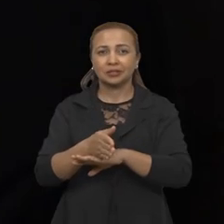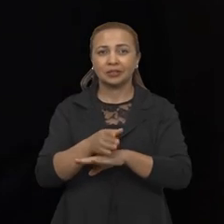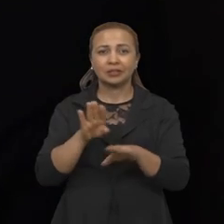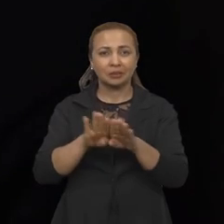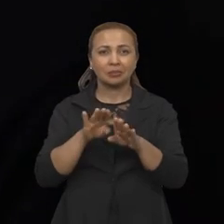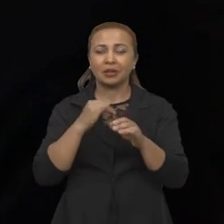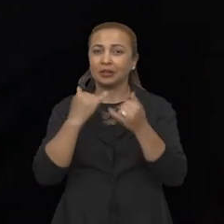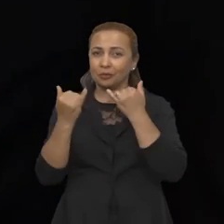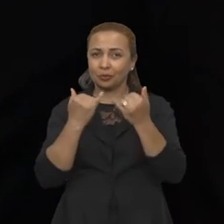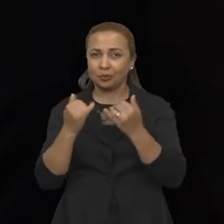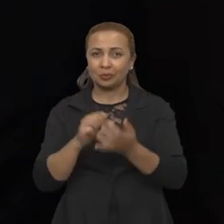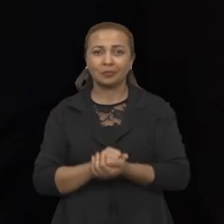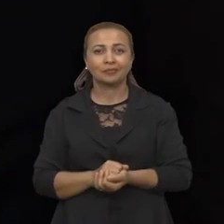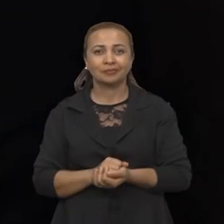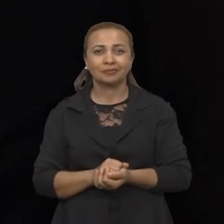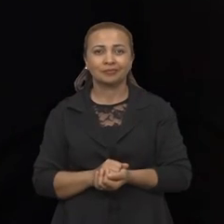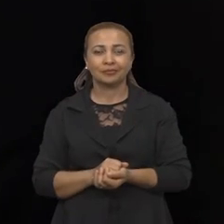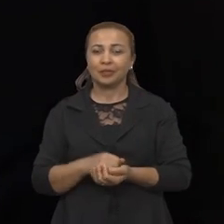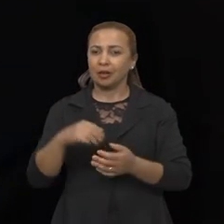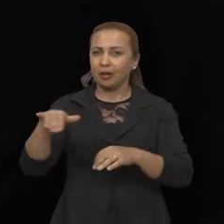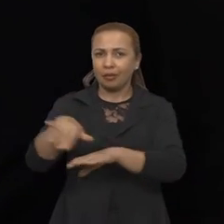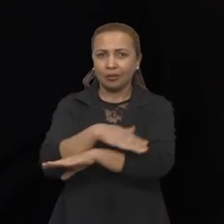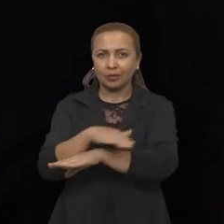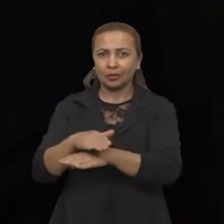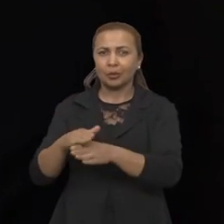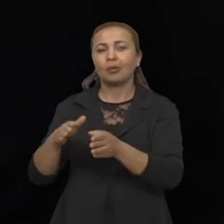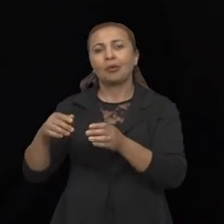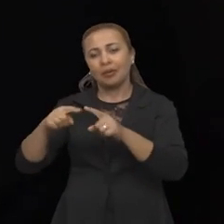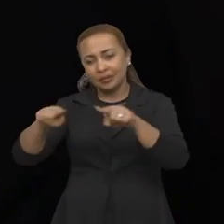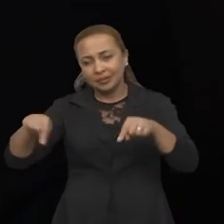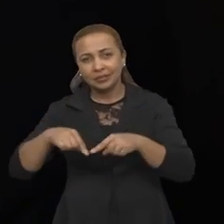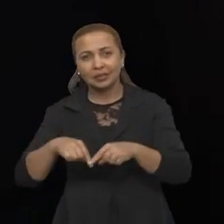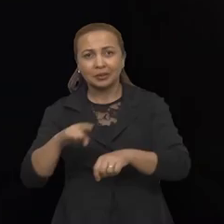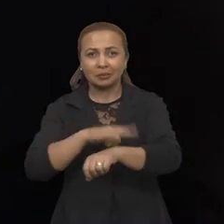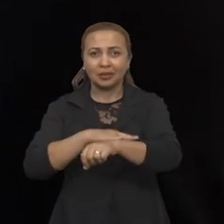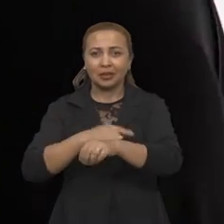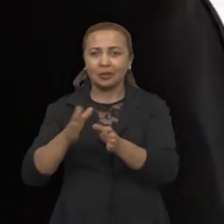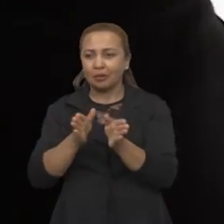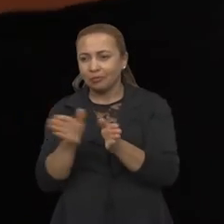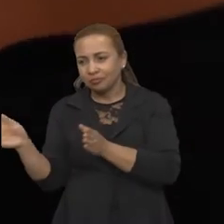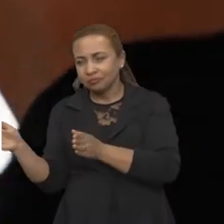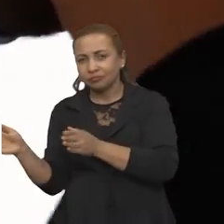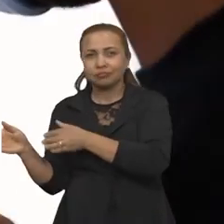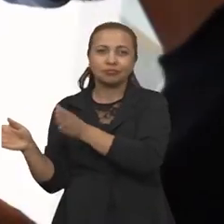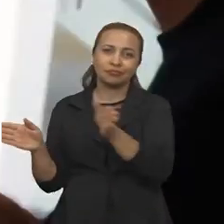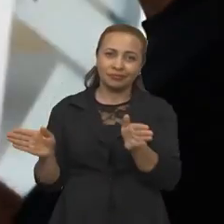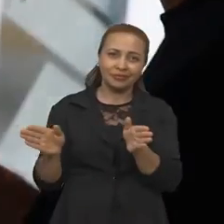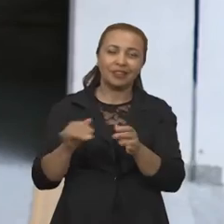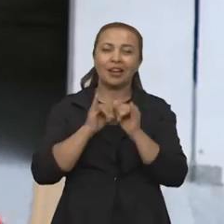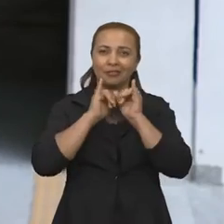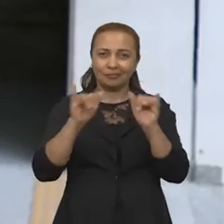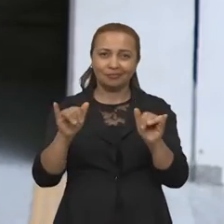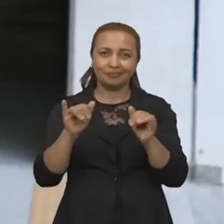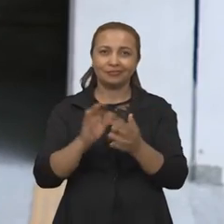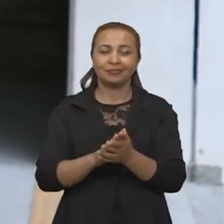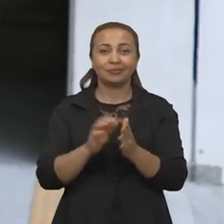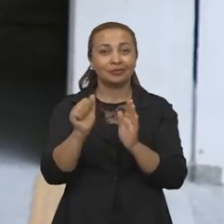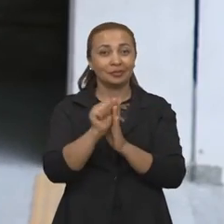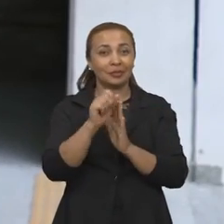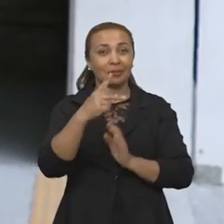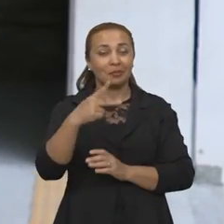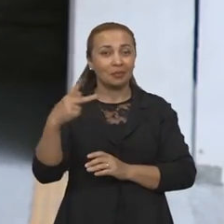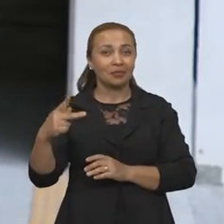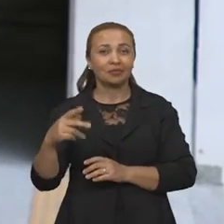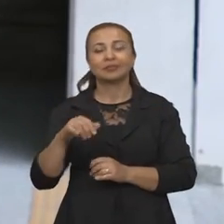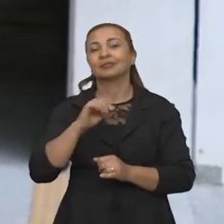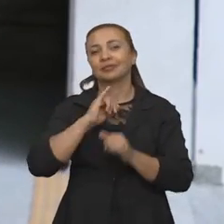acessado, também informa. Local atual. Corredor, salas, banheiros. Vire à direita. O aplicativo, ele está